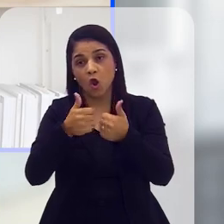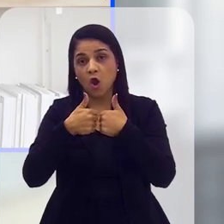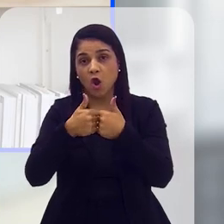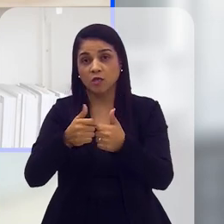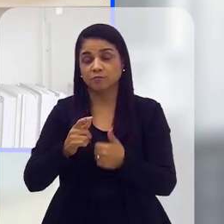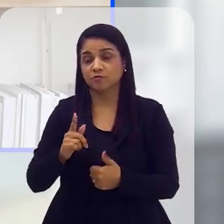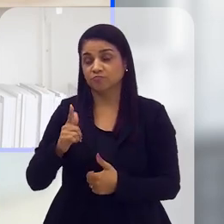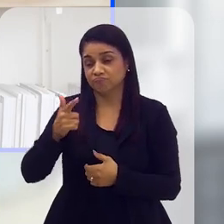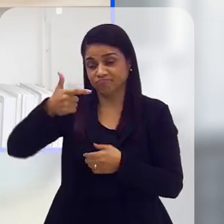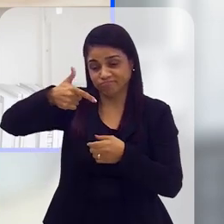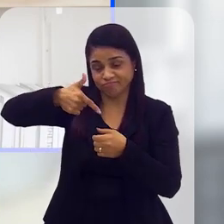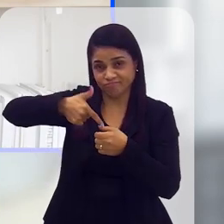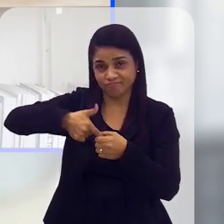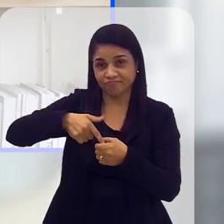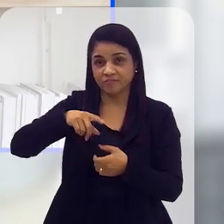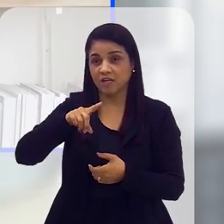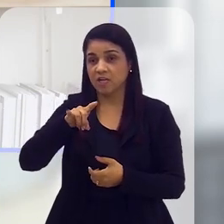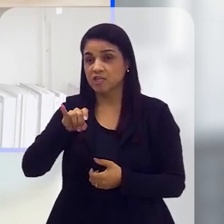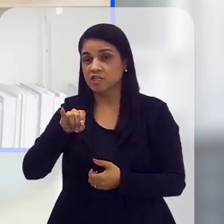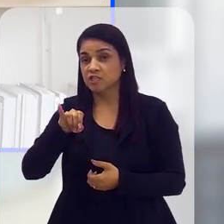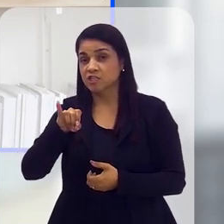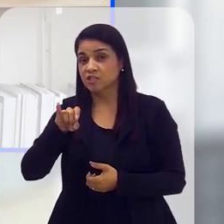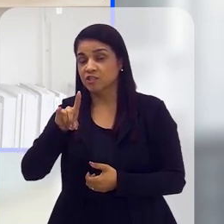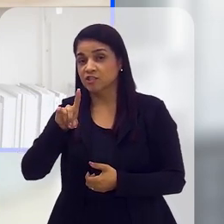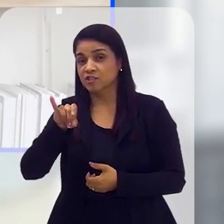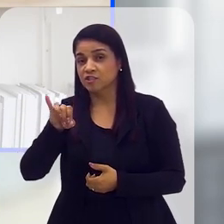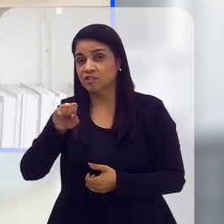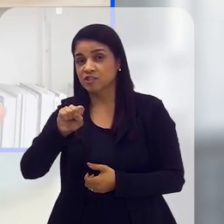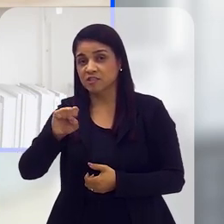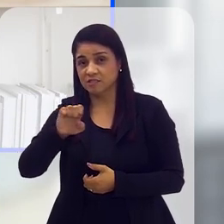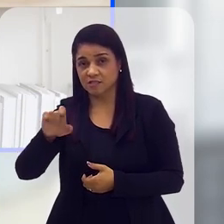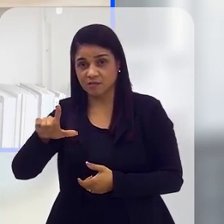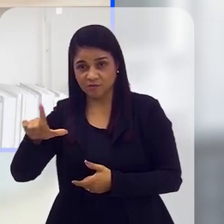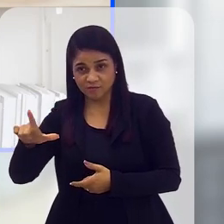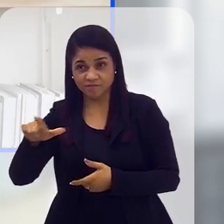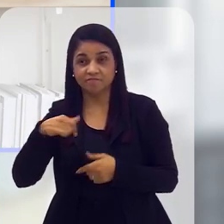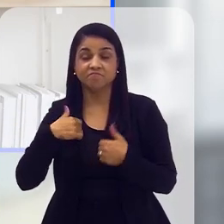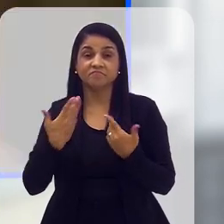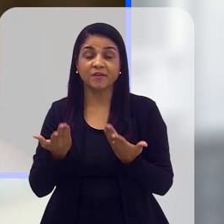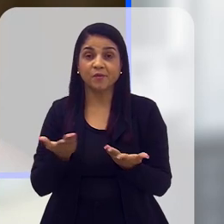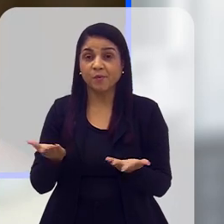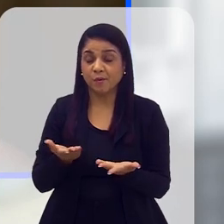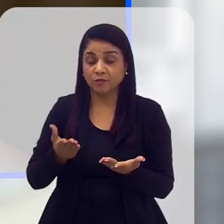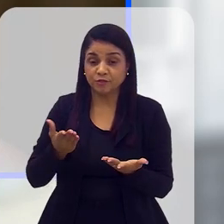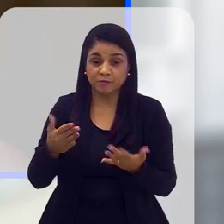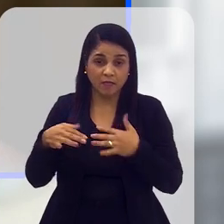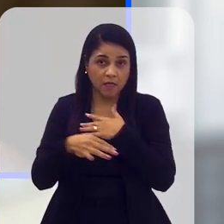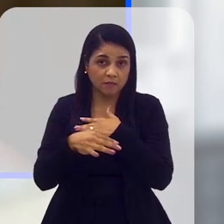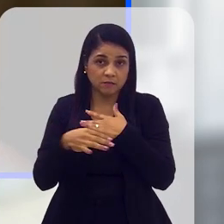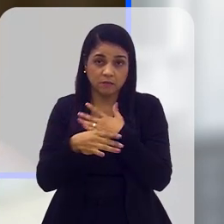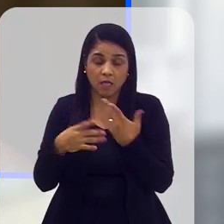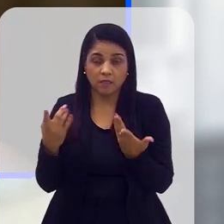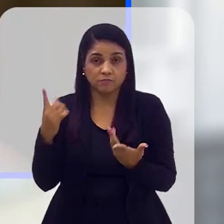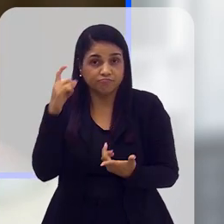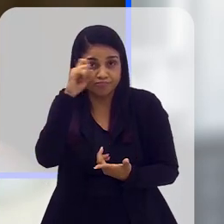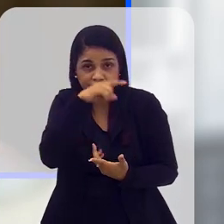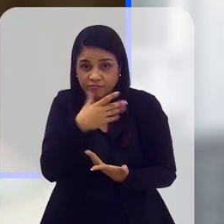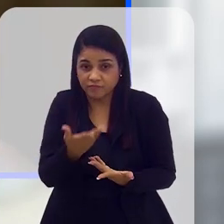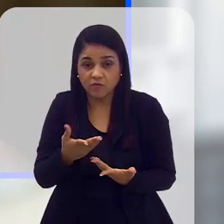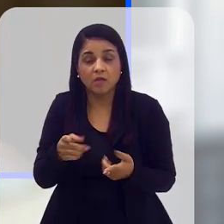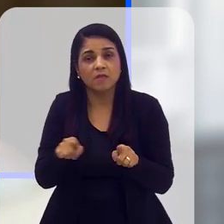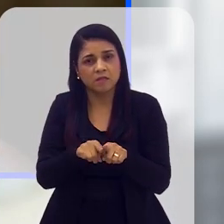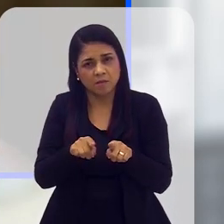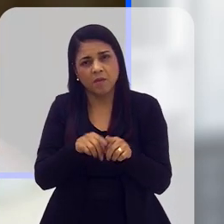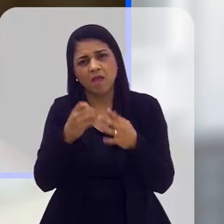ônibus a diesel, né, professora? E transformou a cidade nisso daí, nesse caos que é... Inclusive a